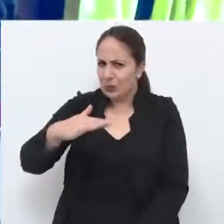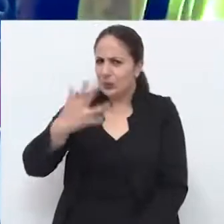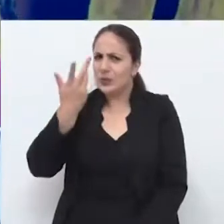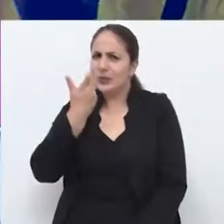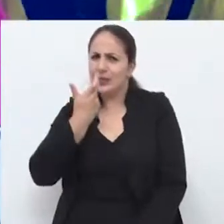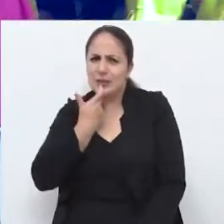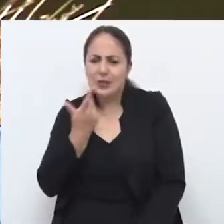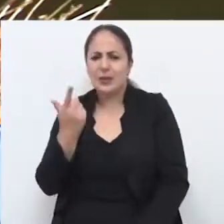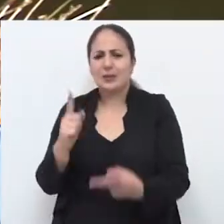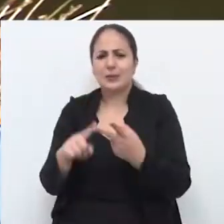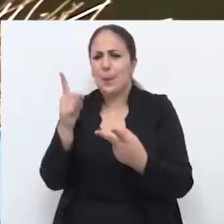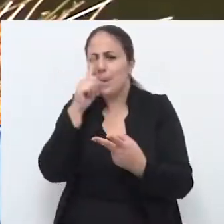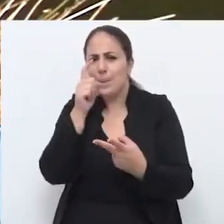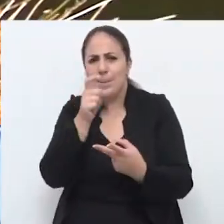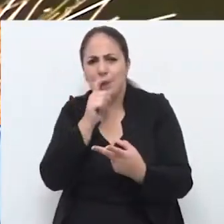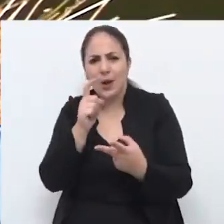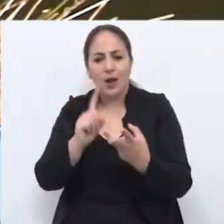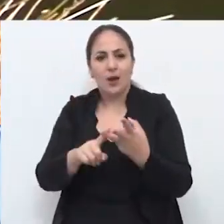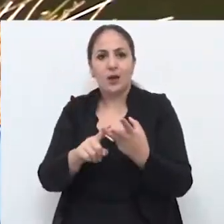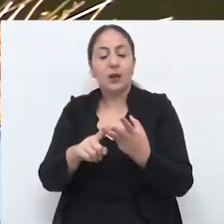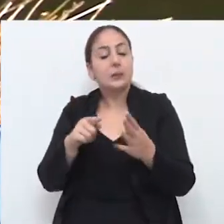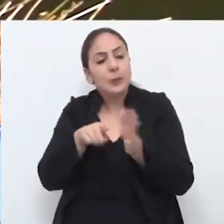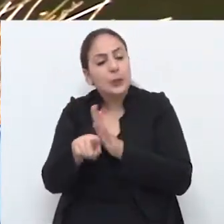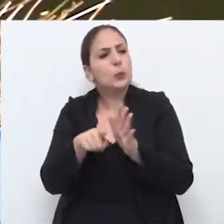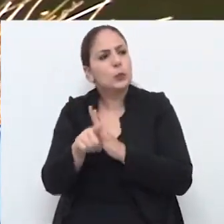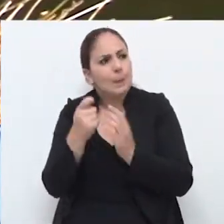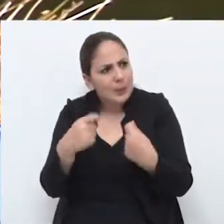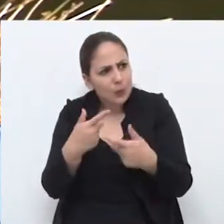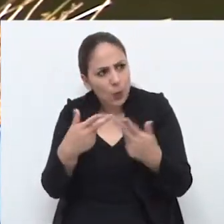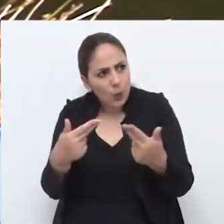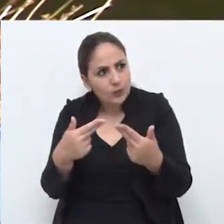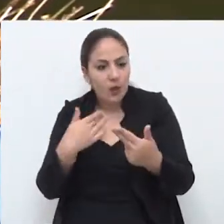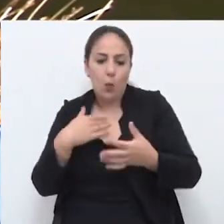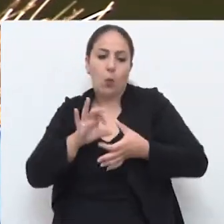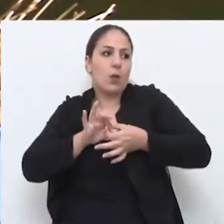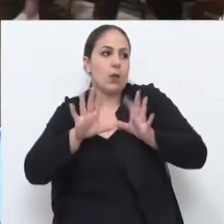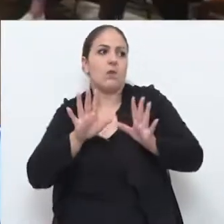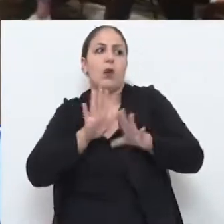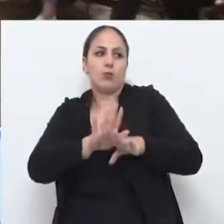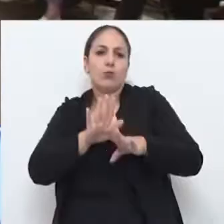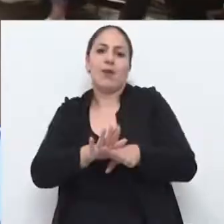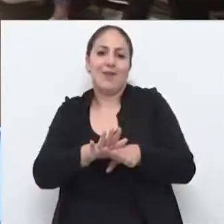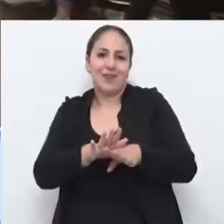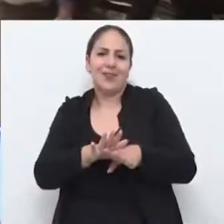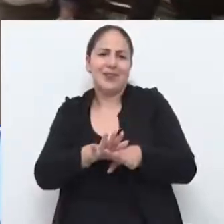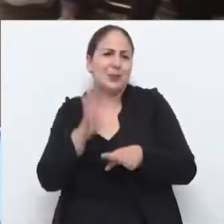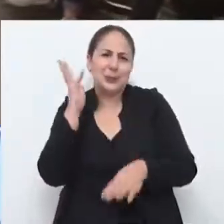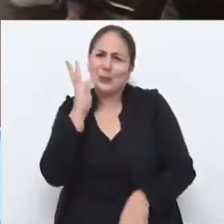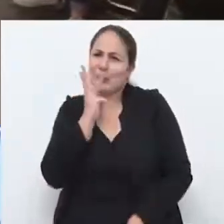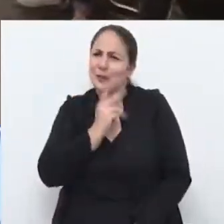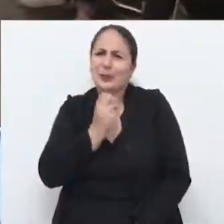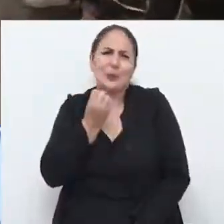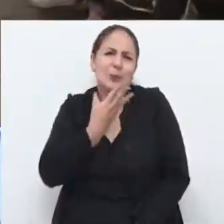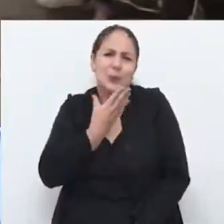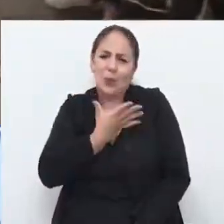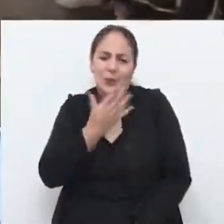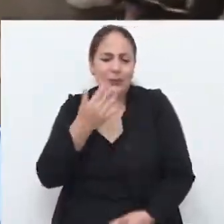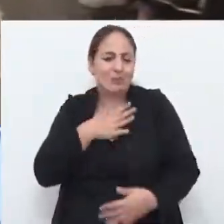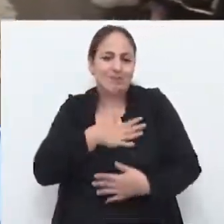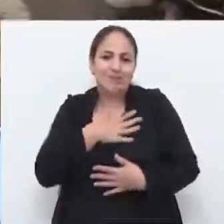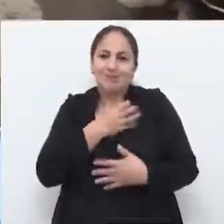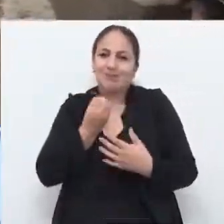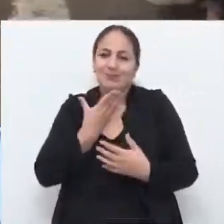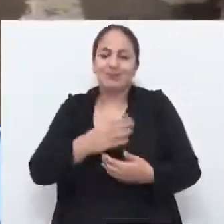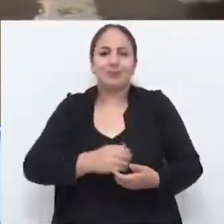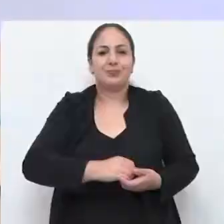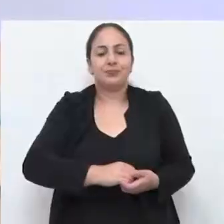próprios estudantes, as crianças, os pais, precisam de alguma coisa? Estou à disposição. É muito bonito, é muito